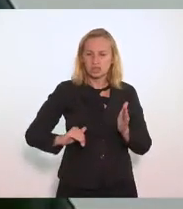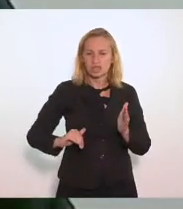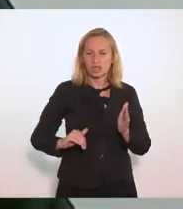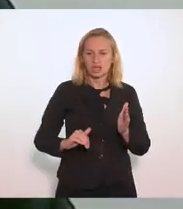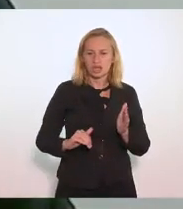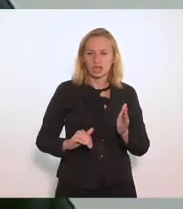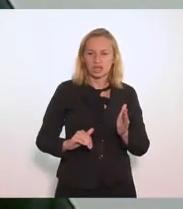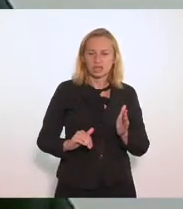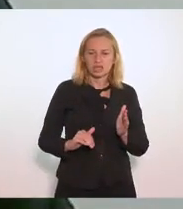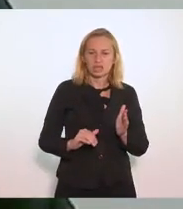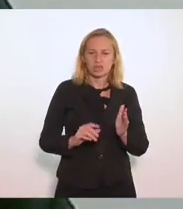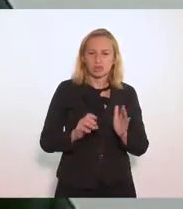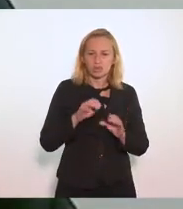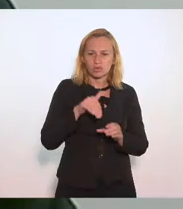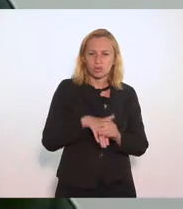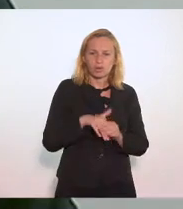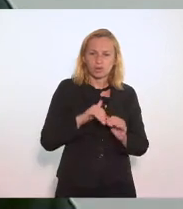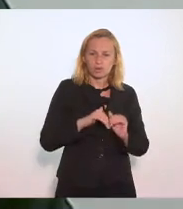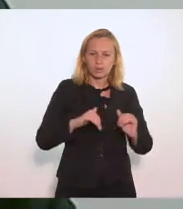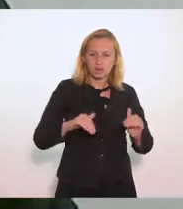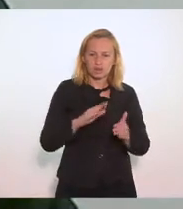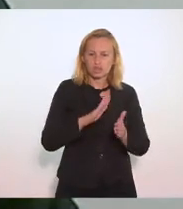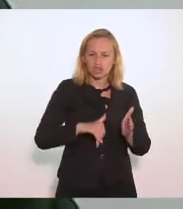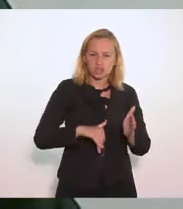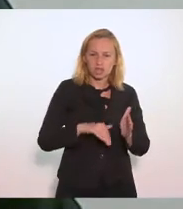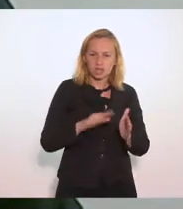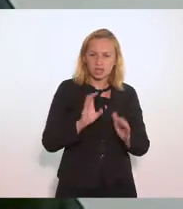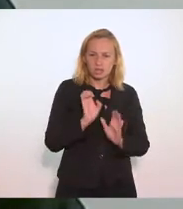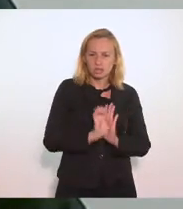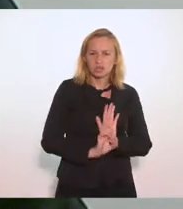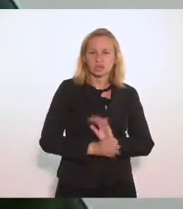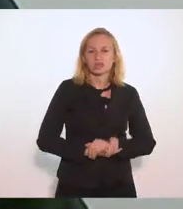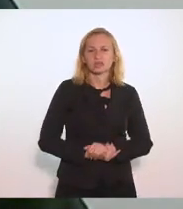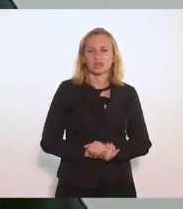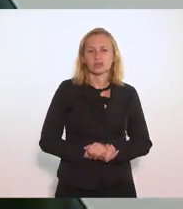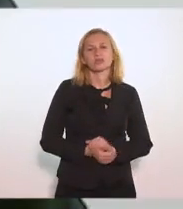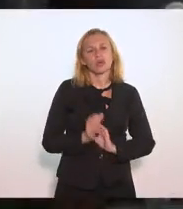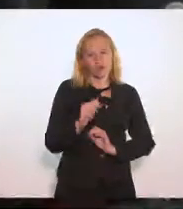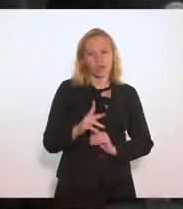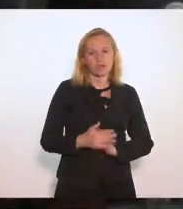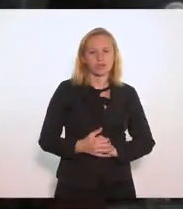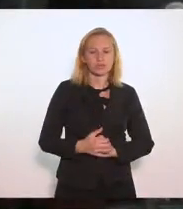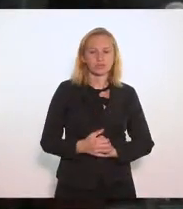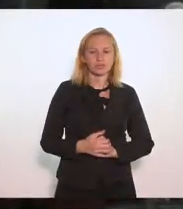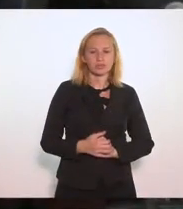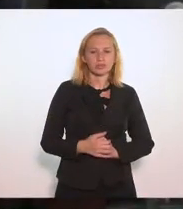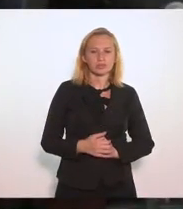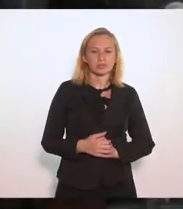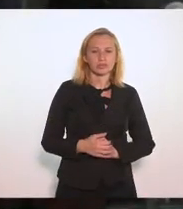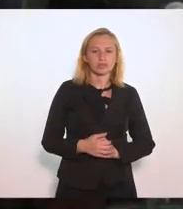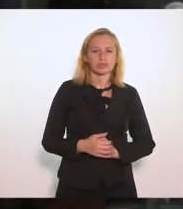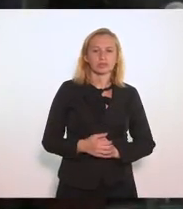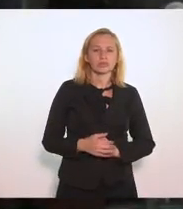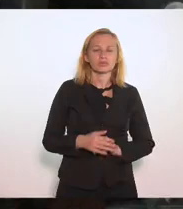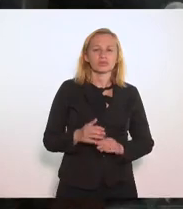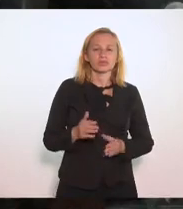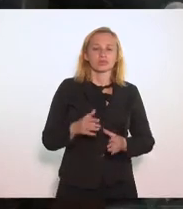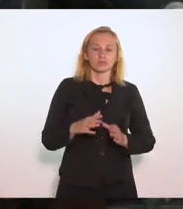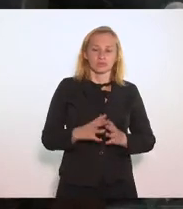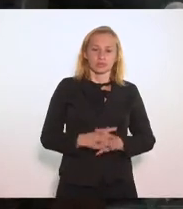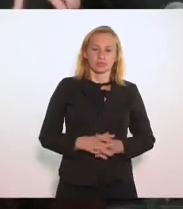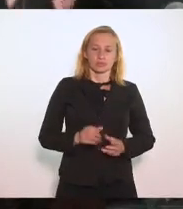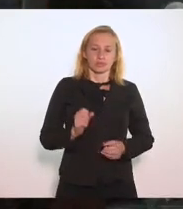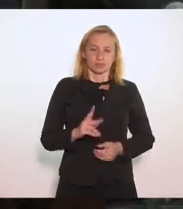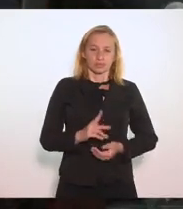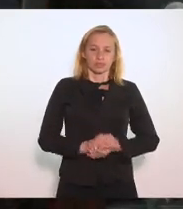E Rejeitar as emendas Senhor presidente Ok Então Um voto Projeto original Em